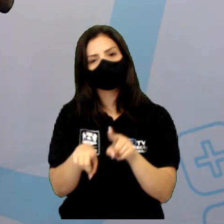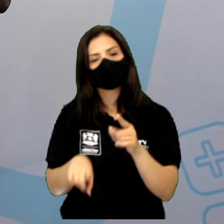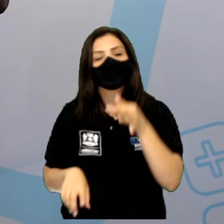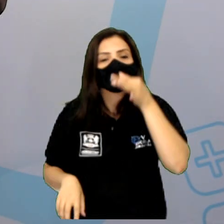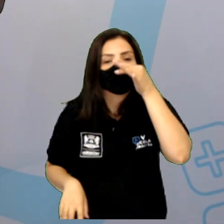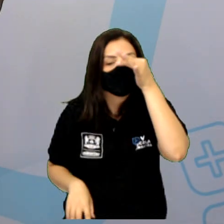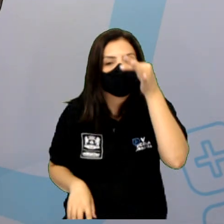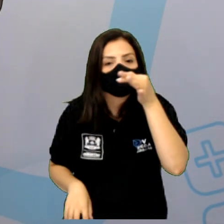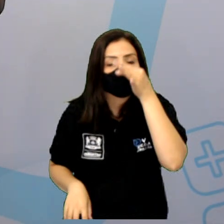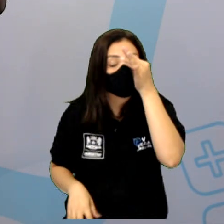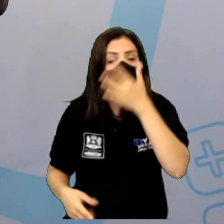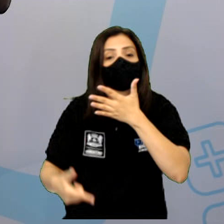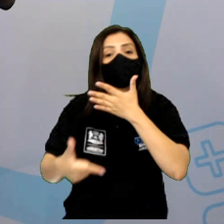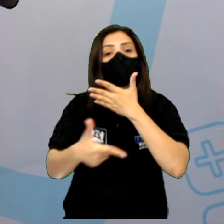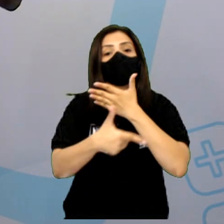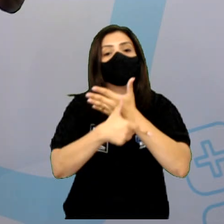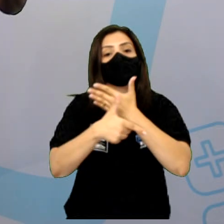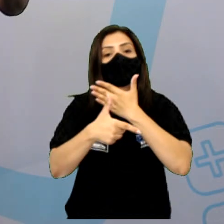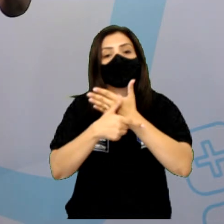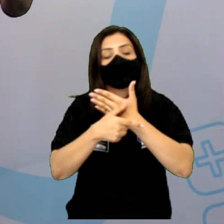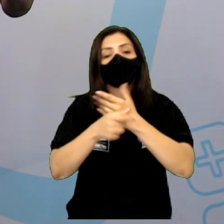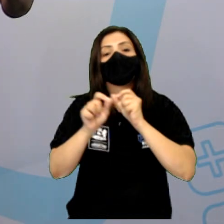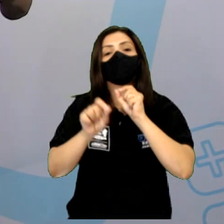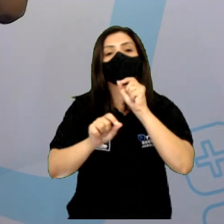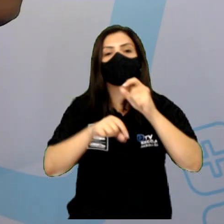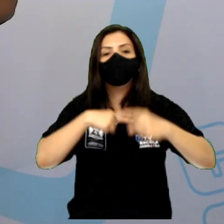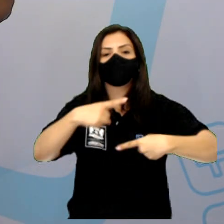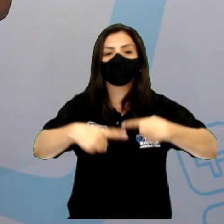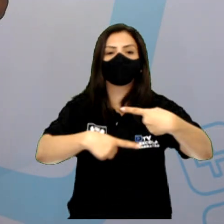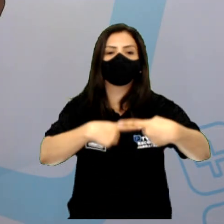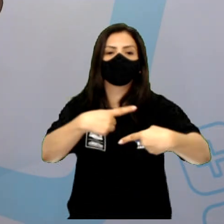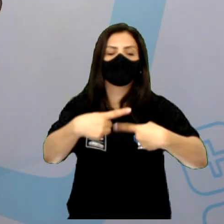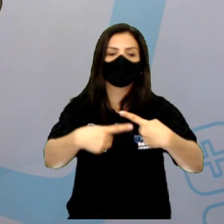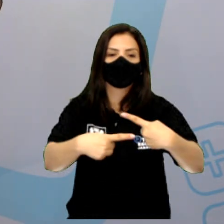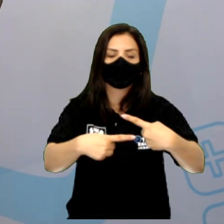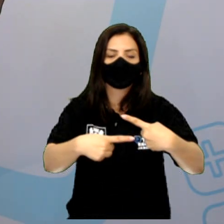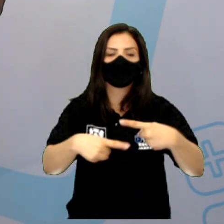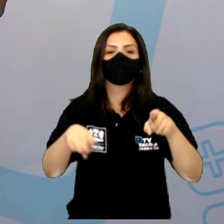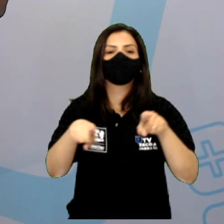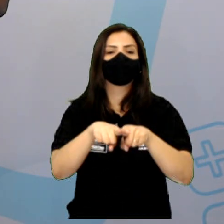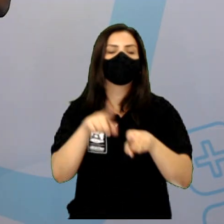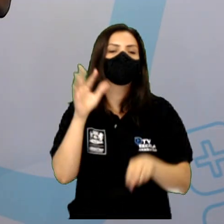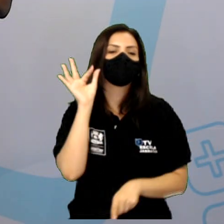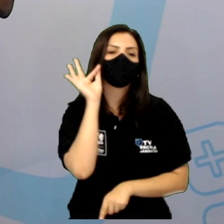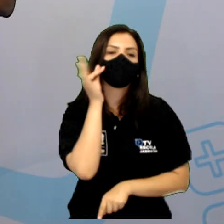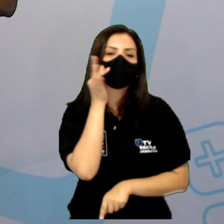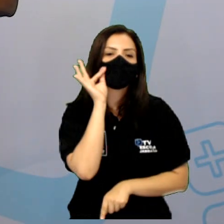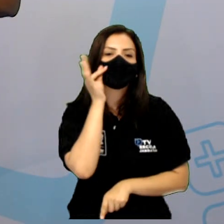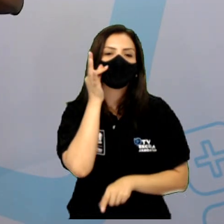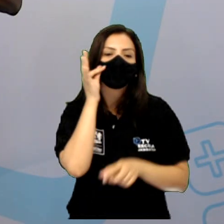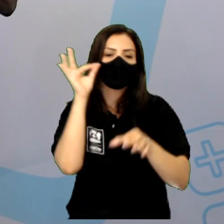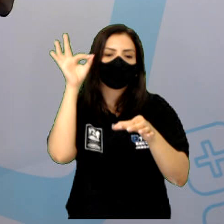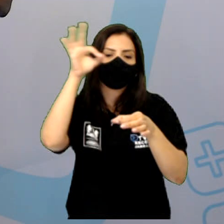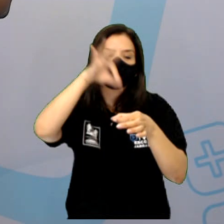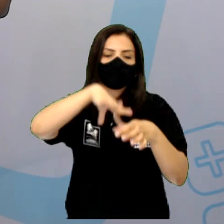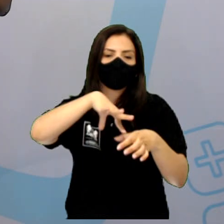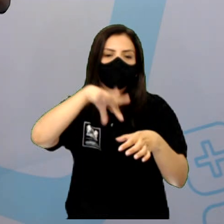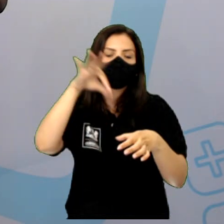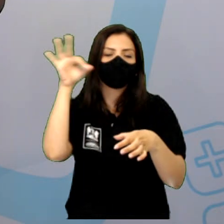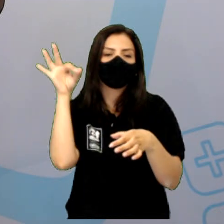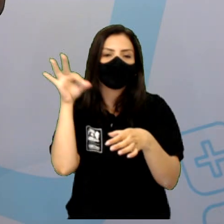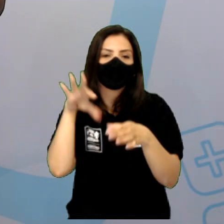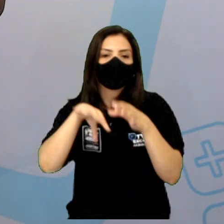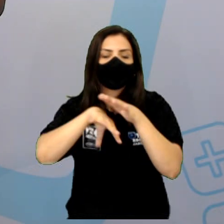que tem a função de reprodução da planta e o fruto, que é onde as sementes são